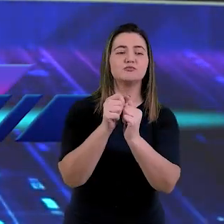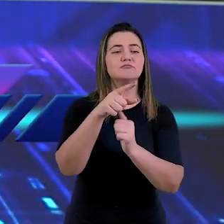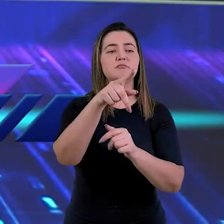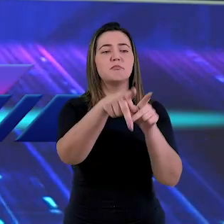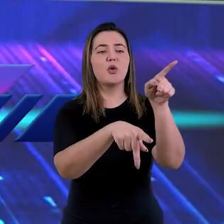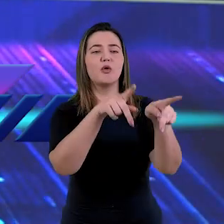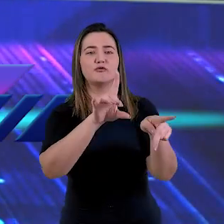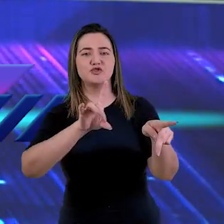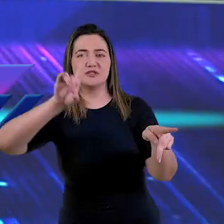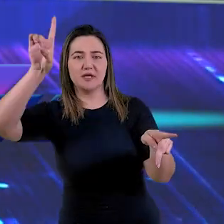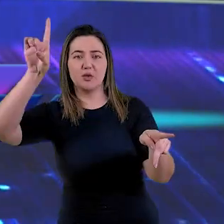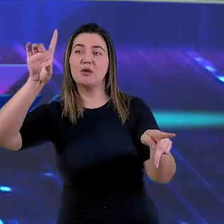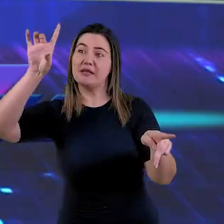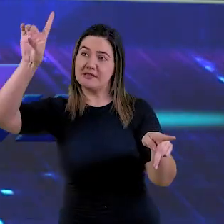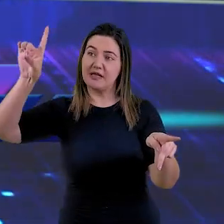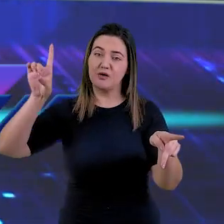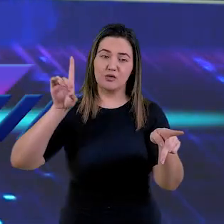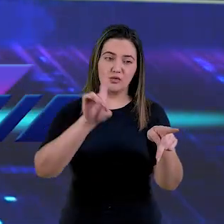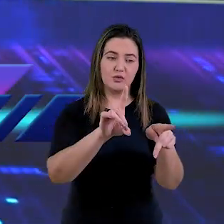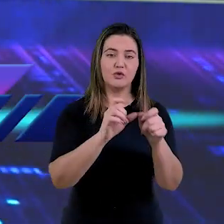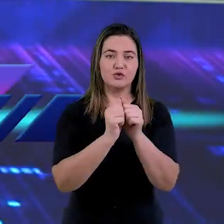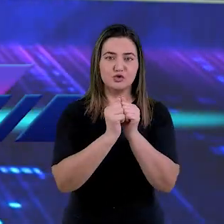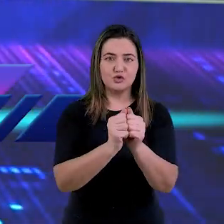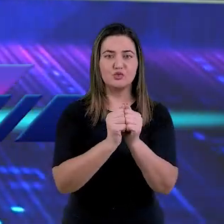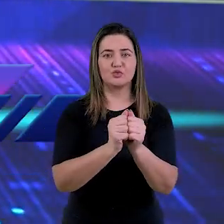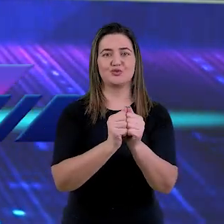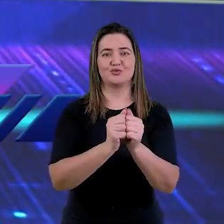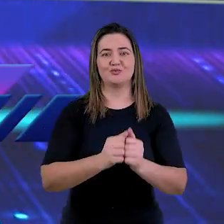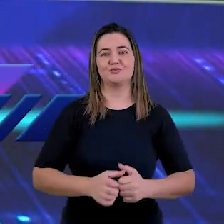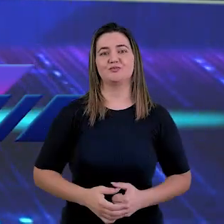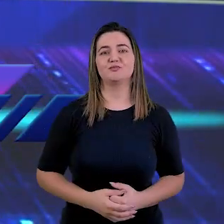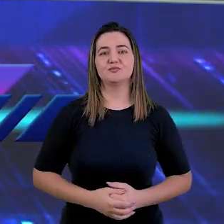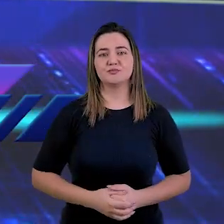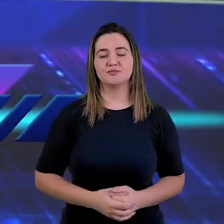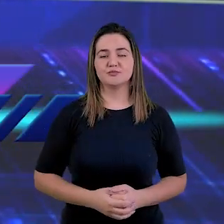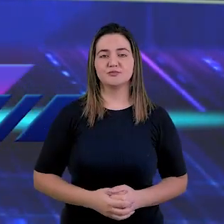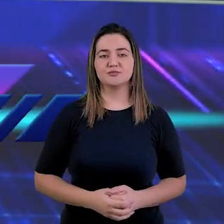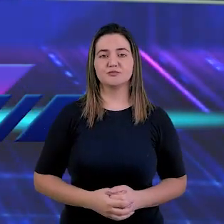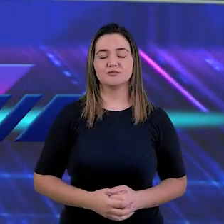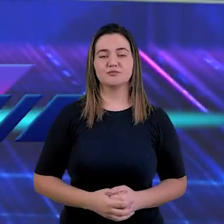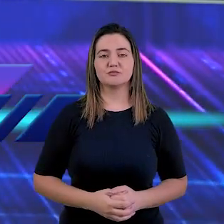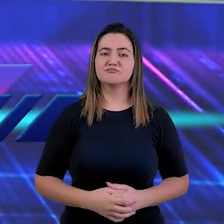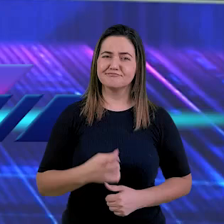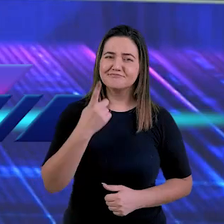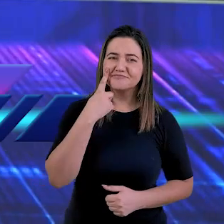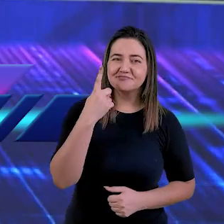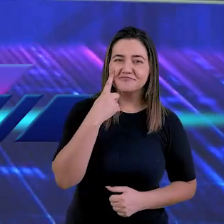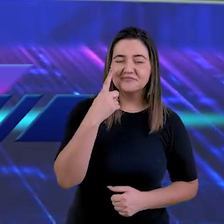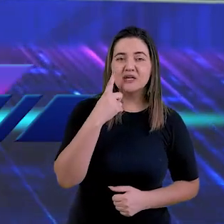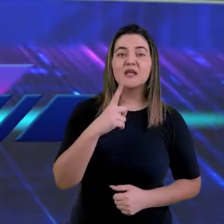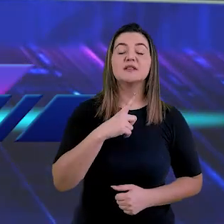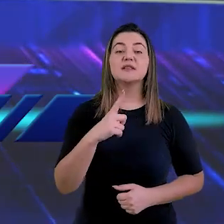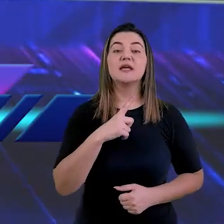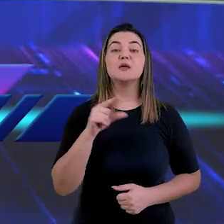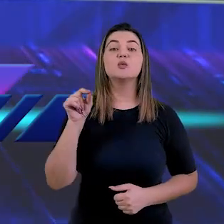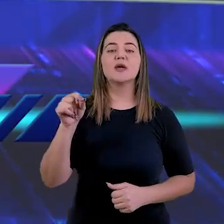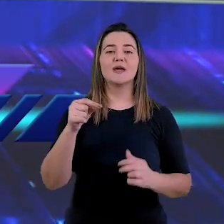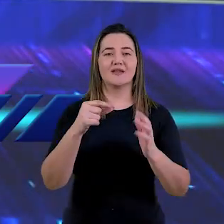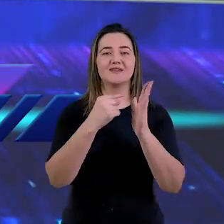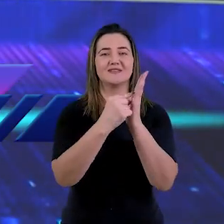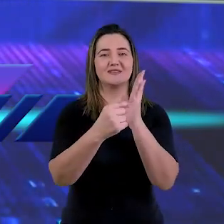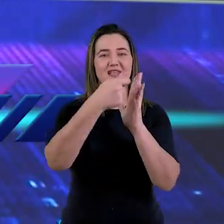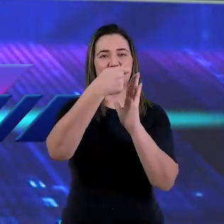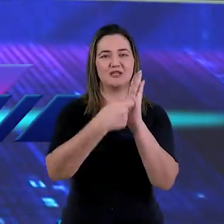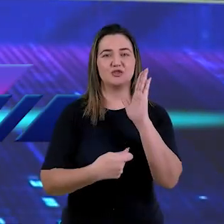povos de Deus e Deus mesmo estará com eles. Vejam que aqui há uma ideia